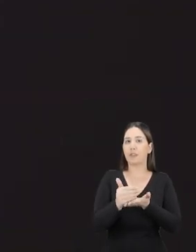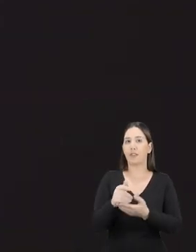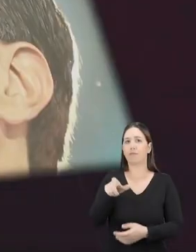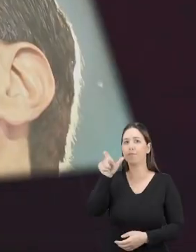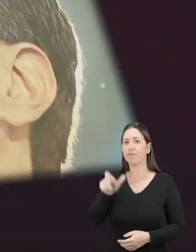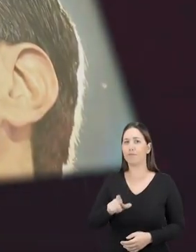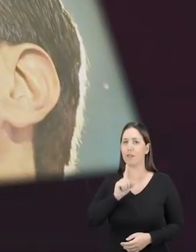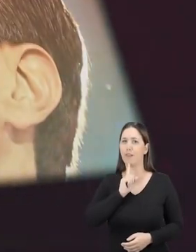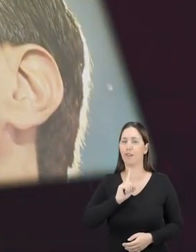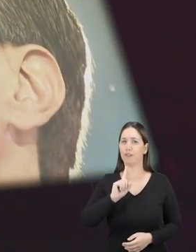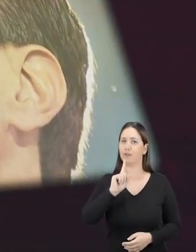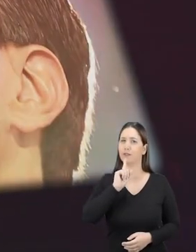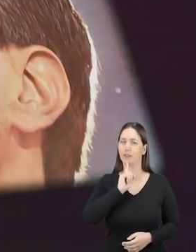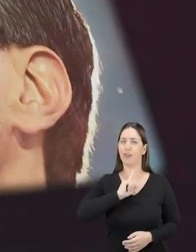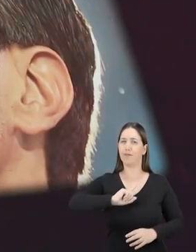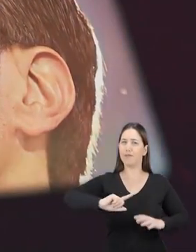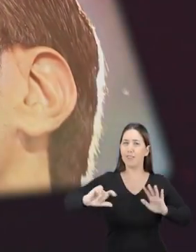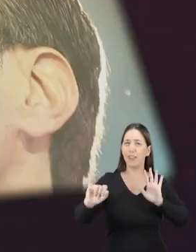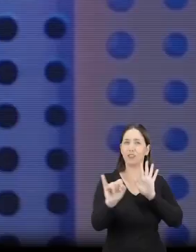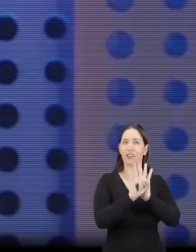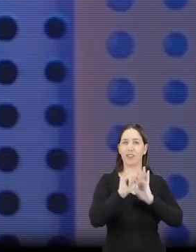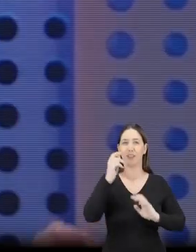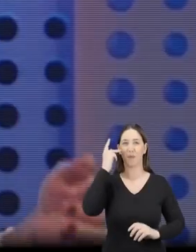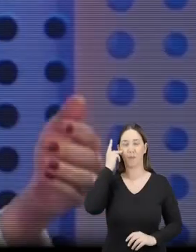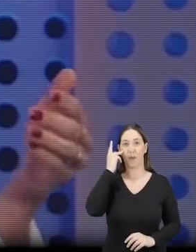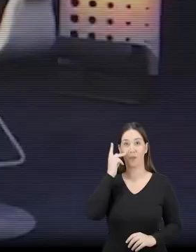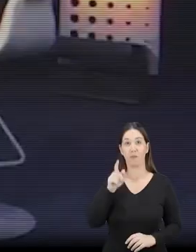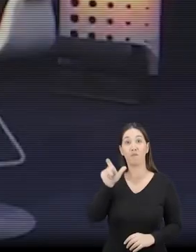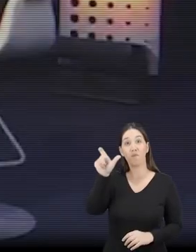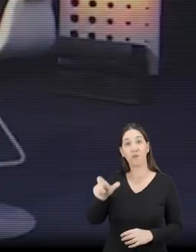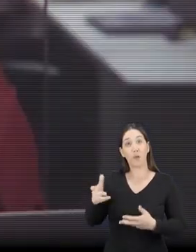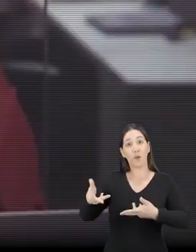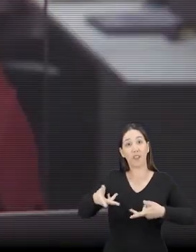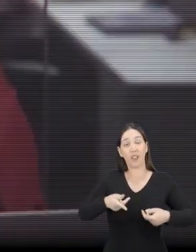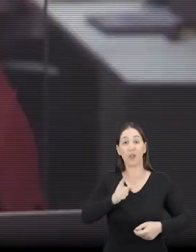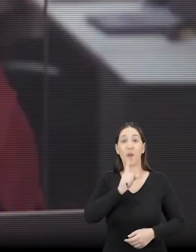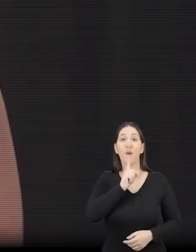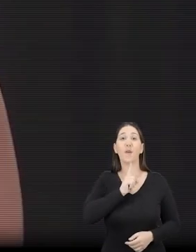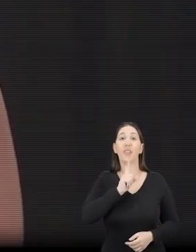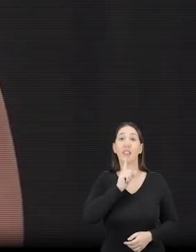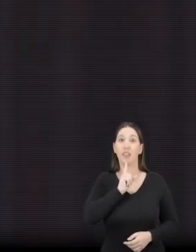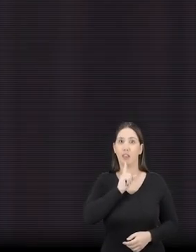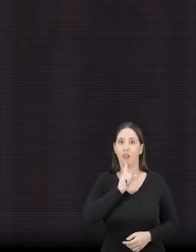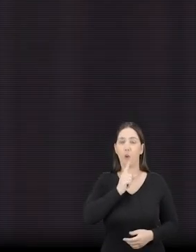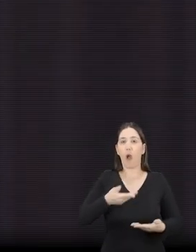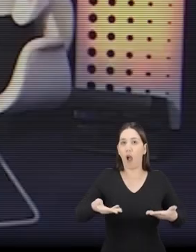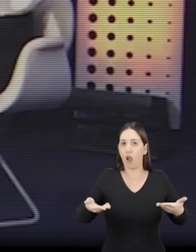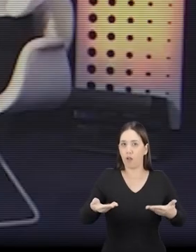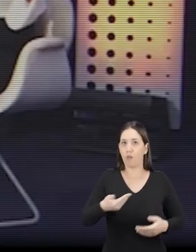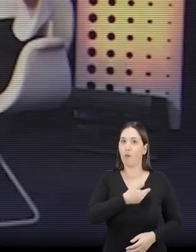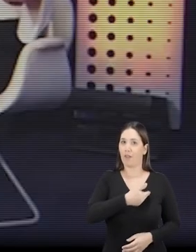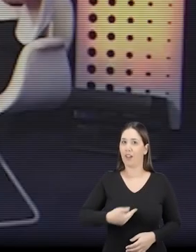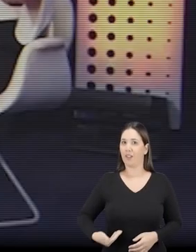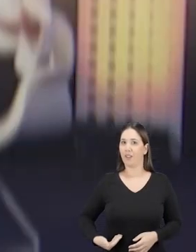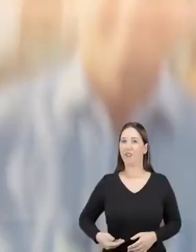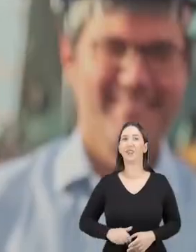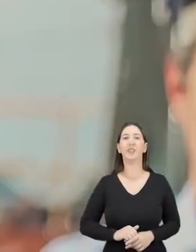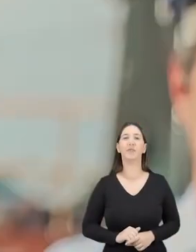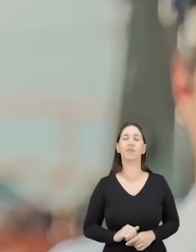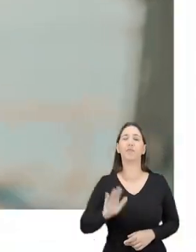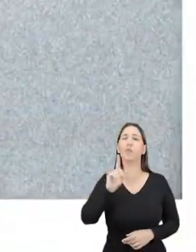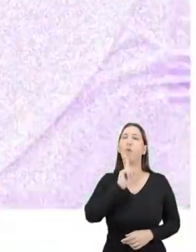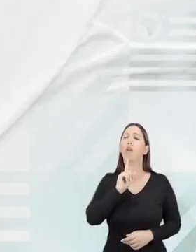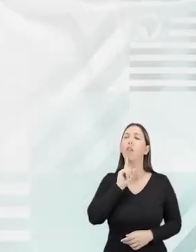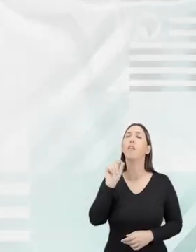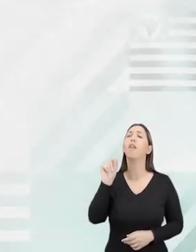Pra começar, um cara que é a cara de São Paulo. Nosso convidado de hoje, Rodrigo Garcia. Rodrigo Garcia. É o atual governador.